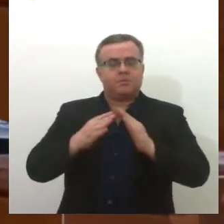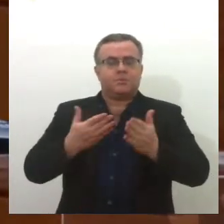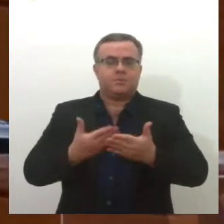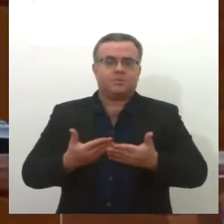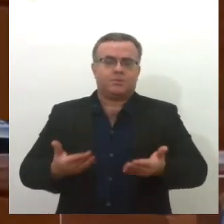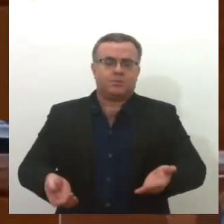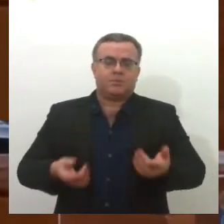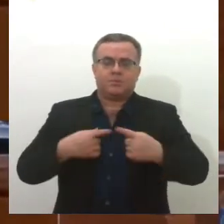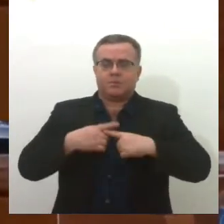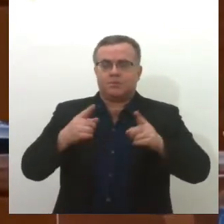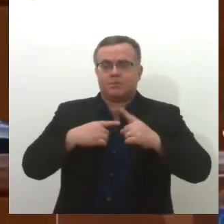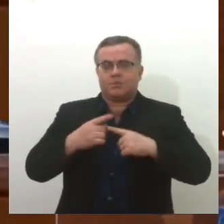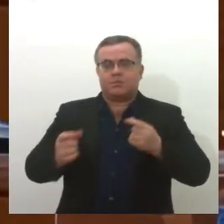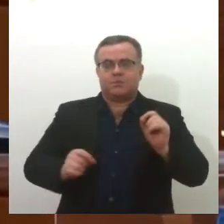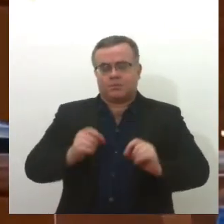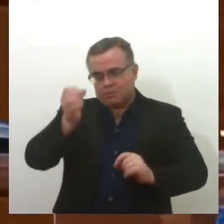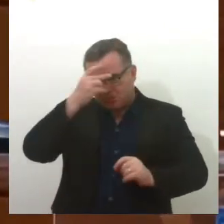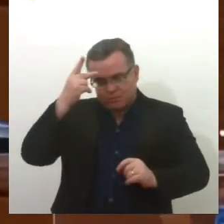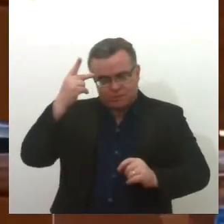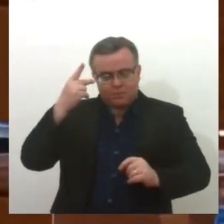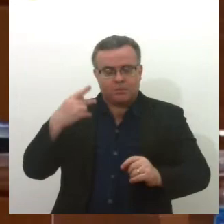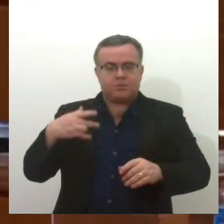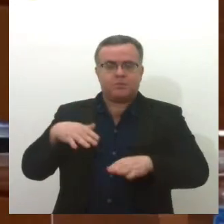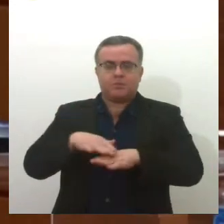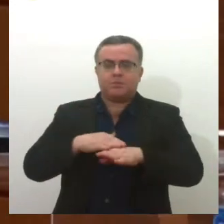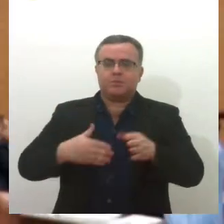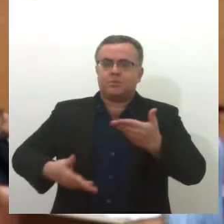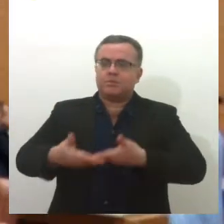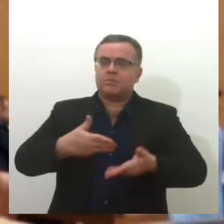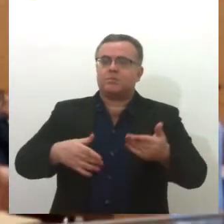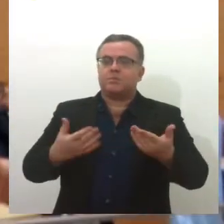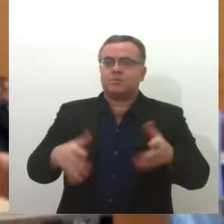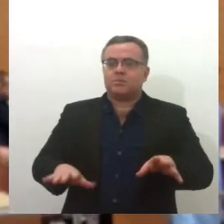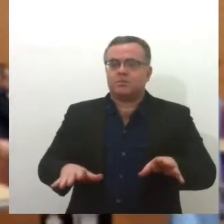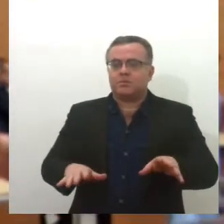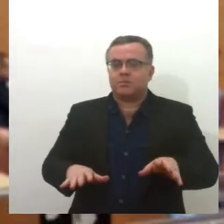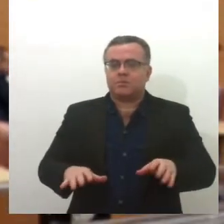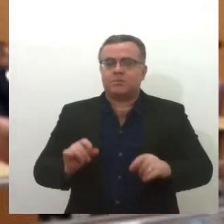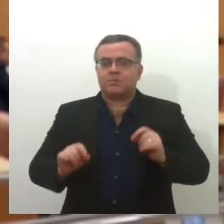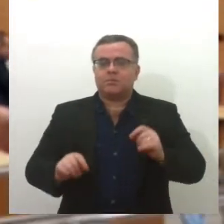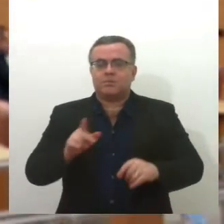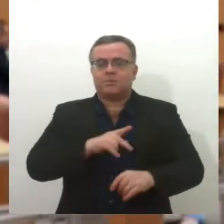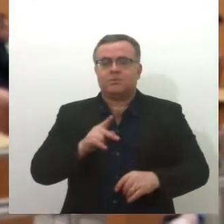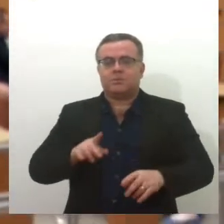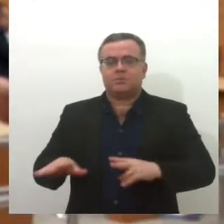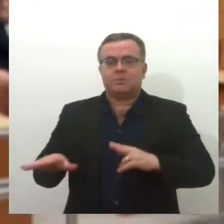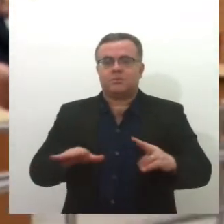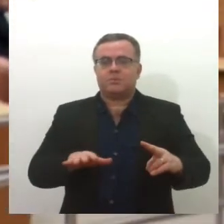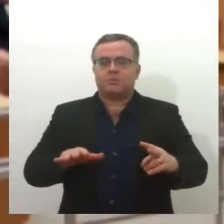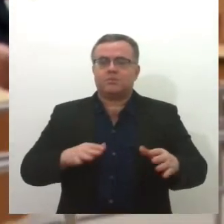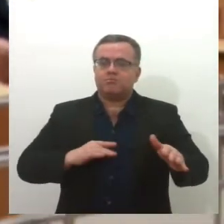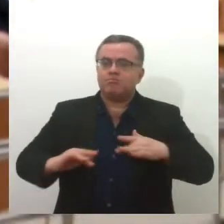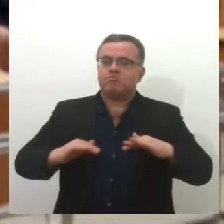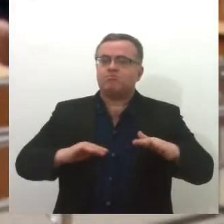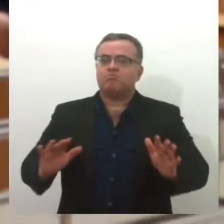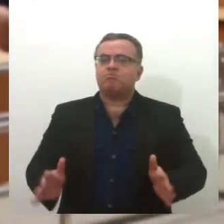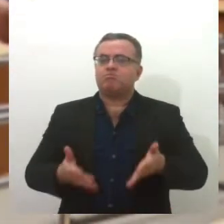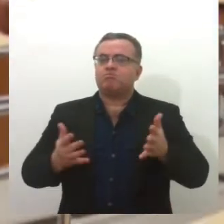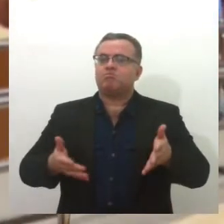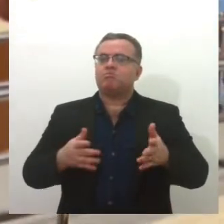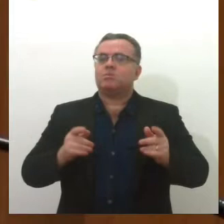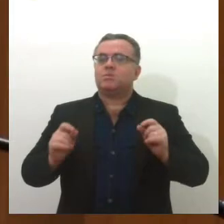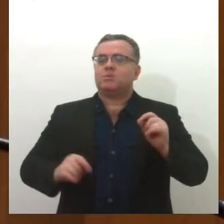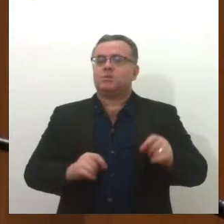falta de diálogo da Prefeitura de Aracaju com os professores que passaram a semana mobilizados pela revisão do piso